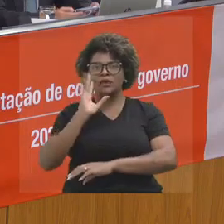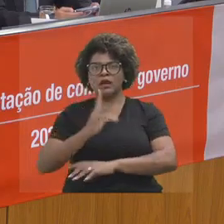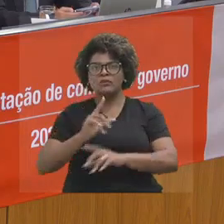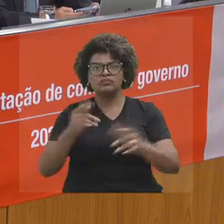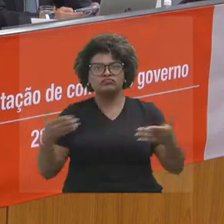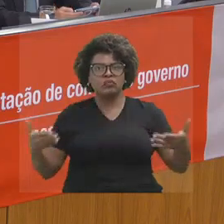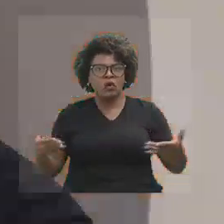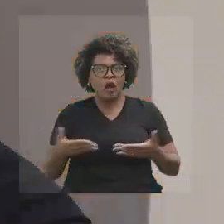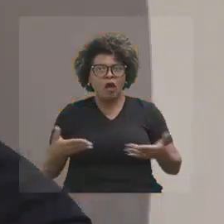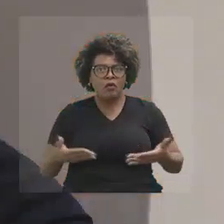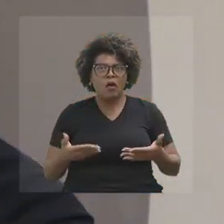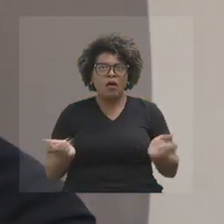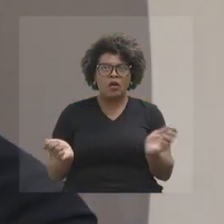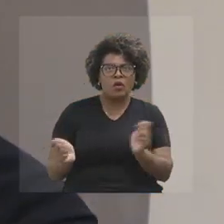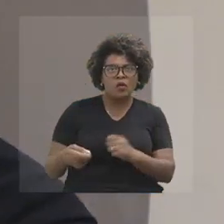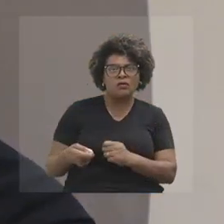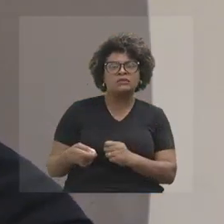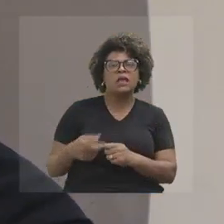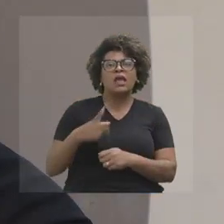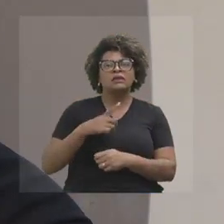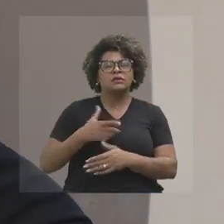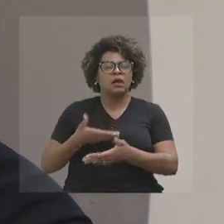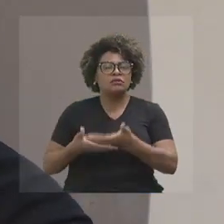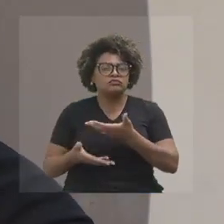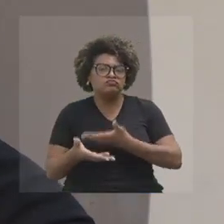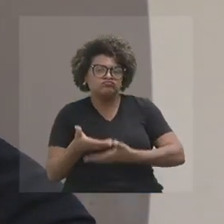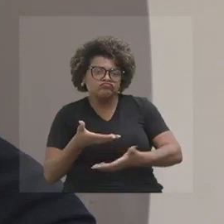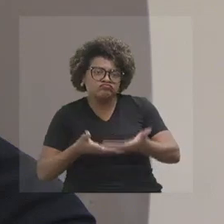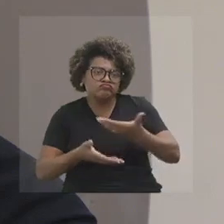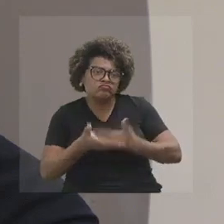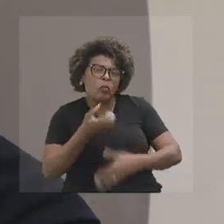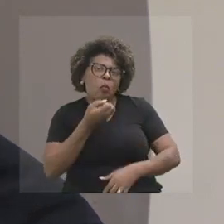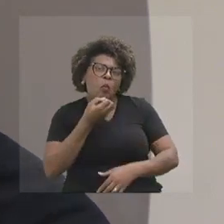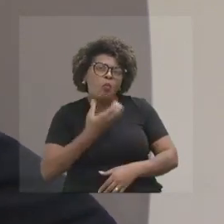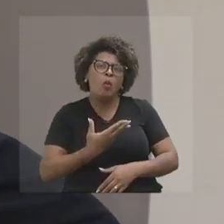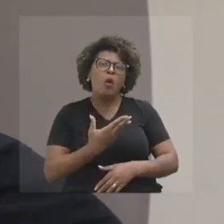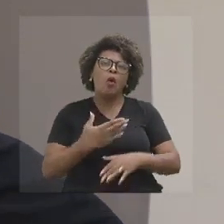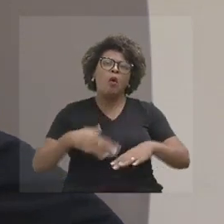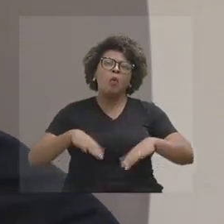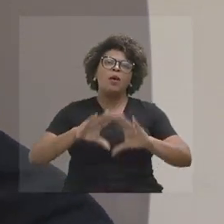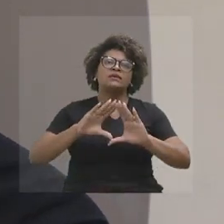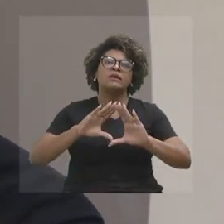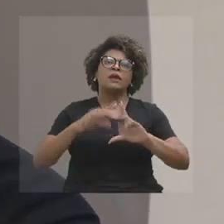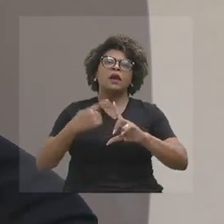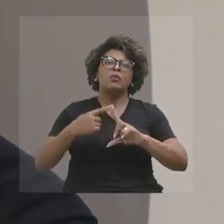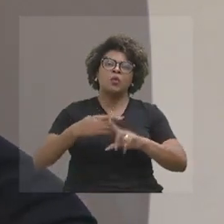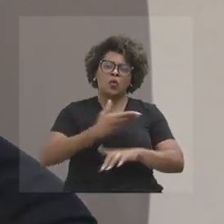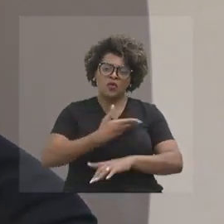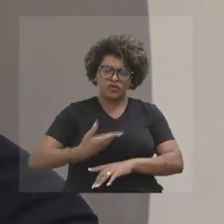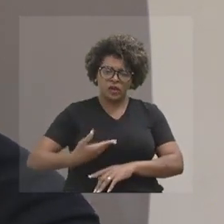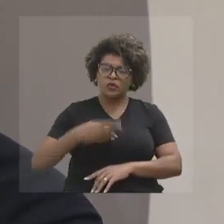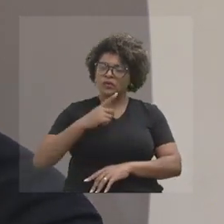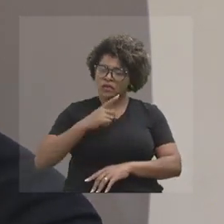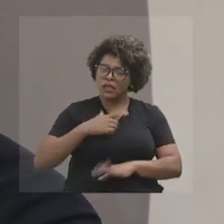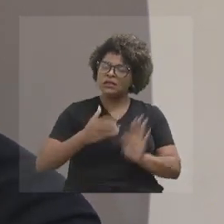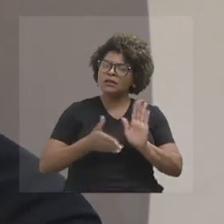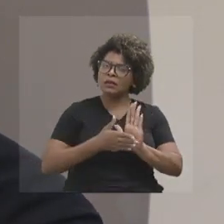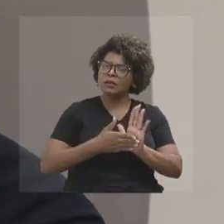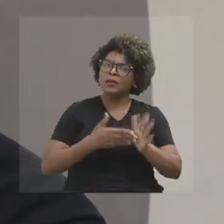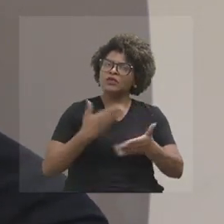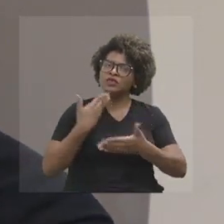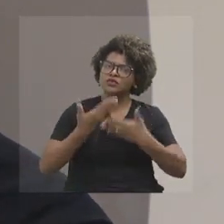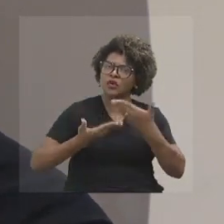articular bem e dialogar bem com a Assembleia. O governador tem esse espírito de diálogo, é uma pessoa muito